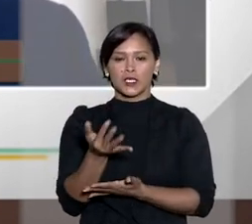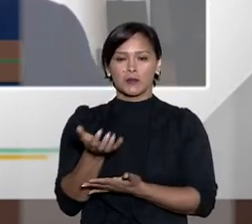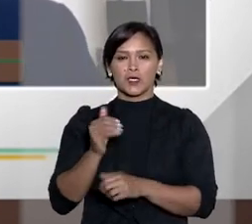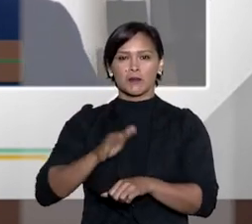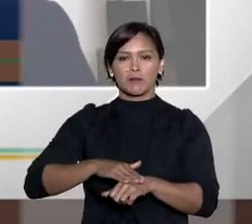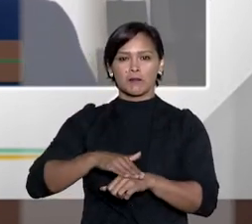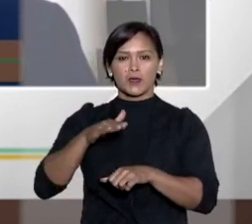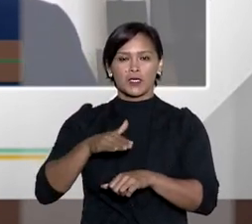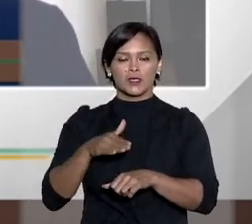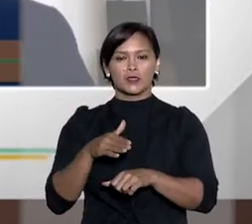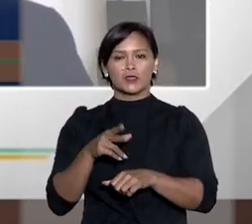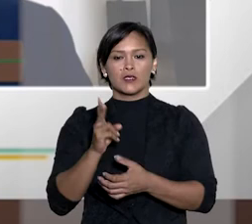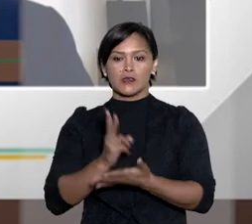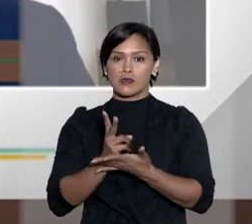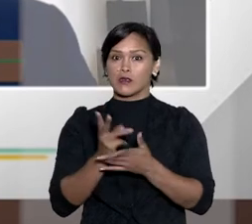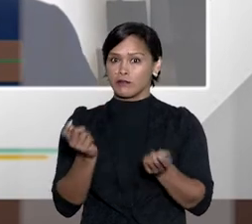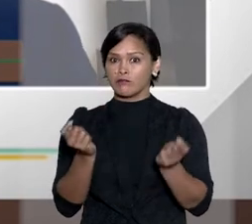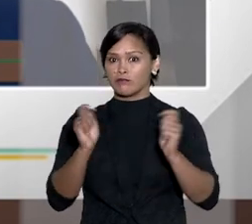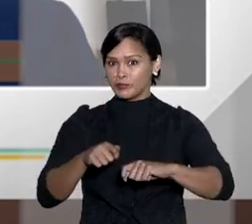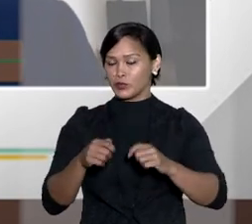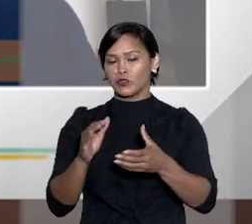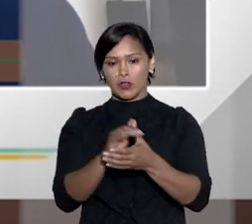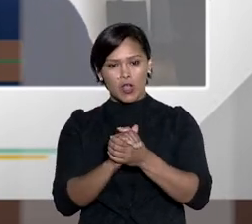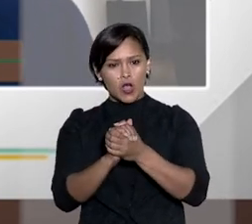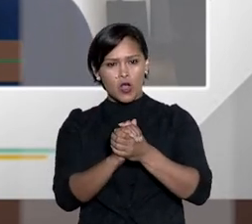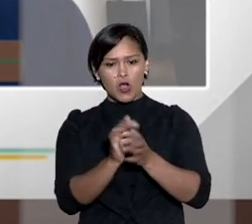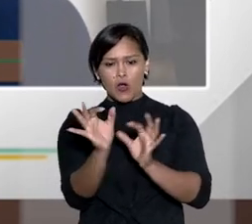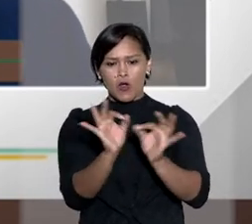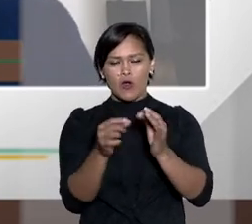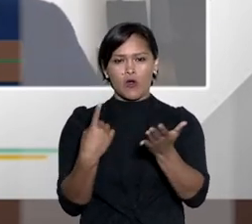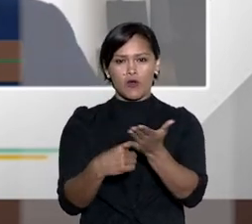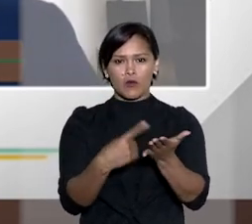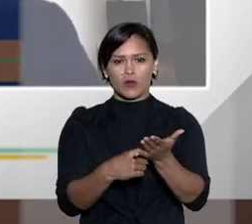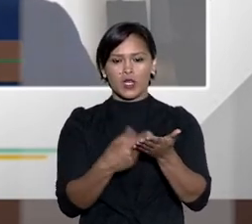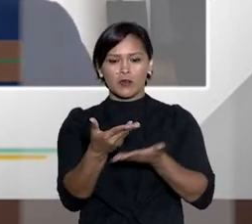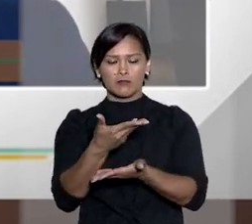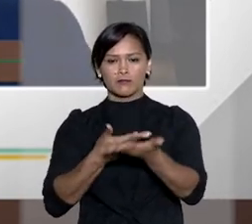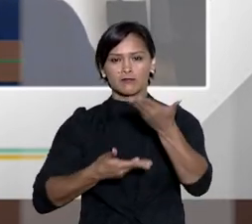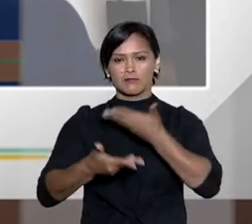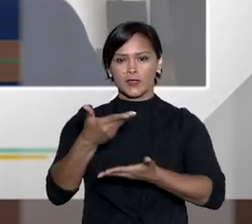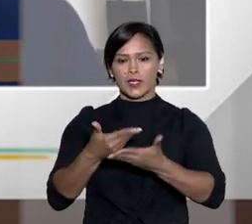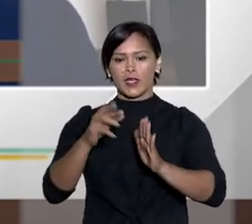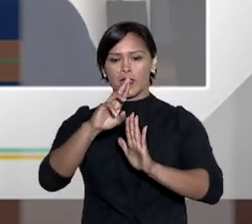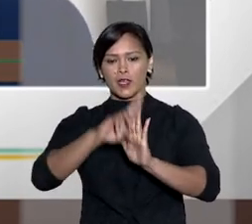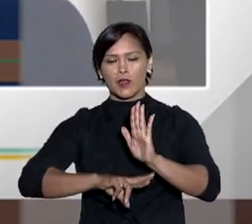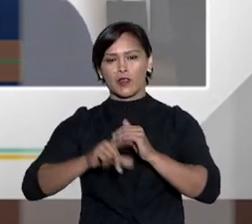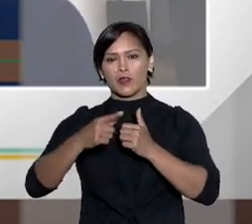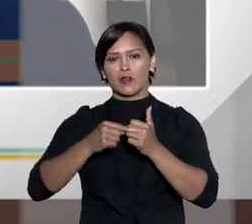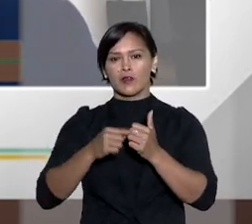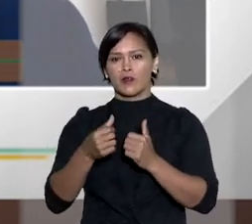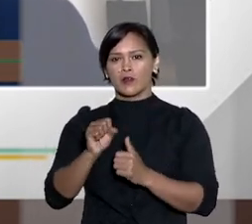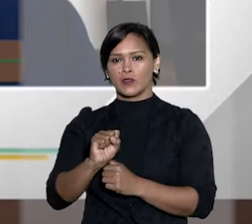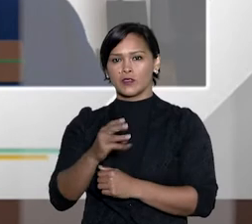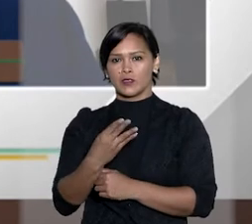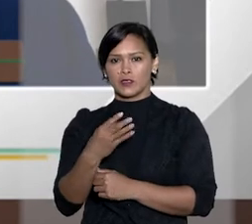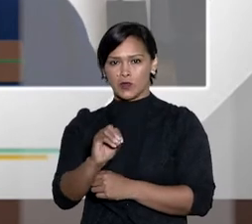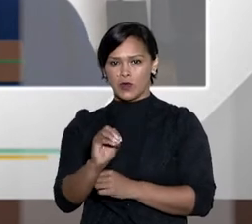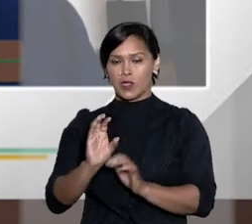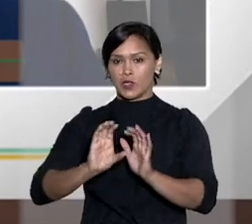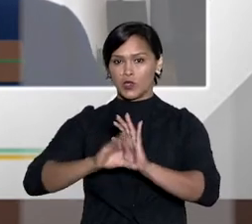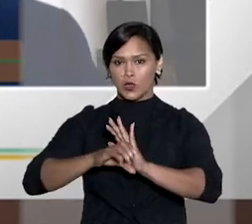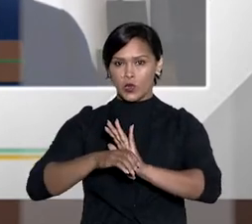possível, a conciliação e a transação, a transação, que é regulada pelo artigo 840 do Código Civil,